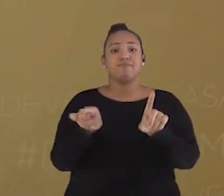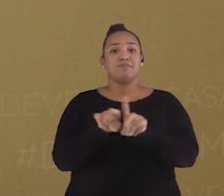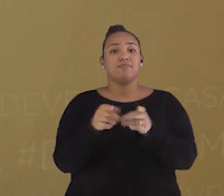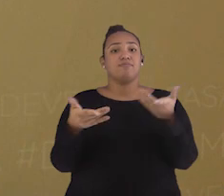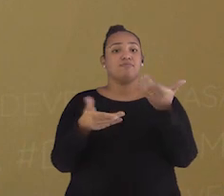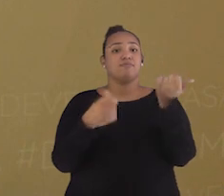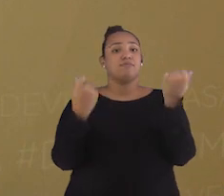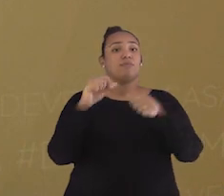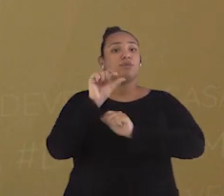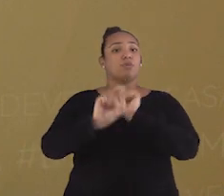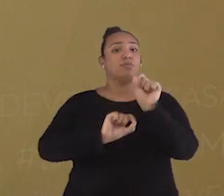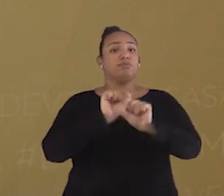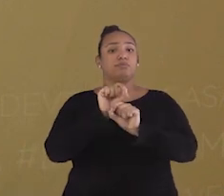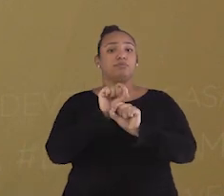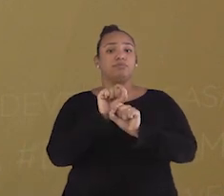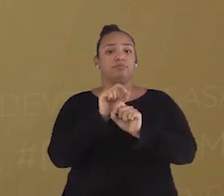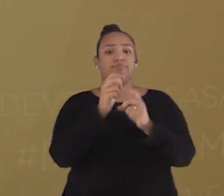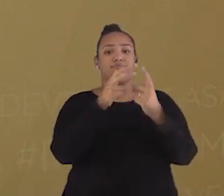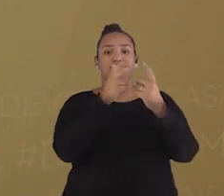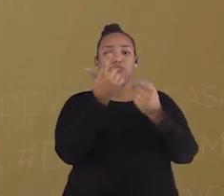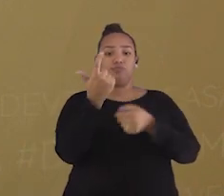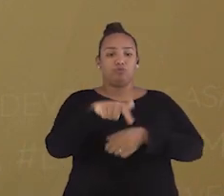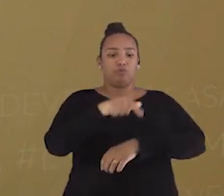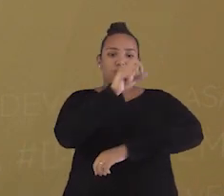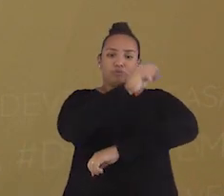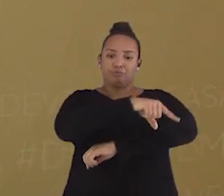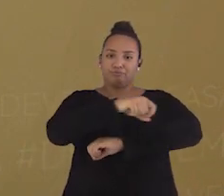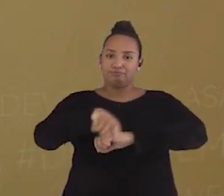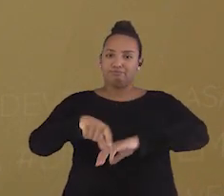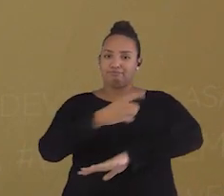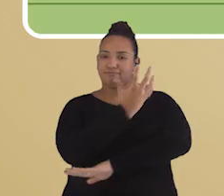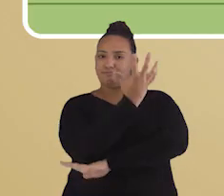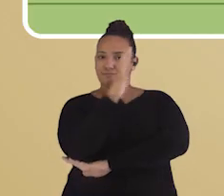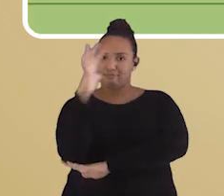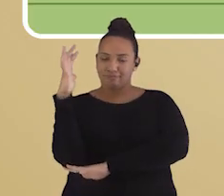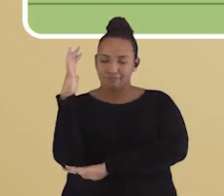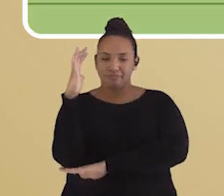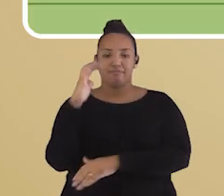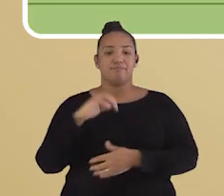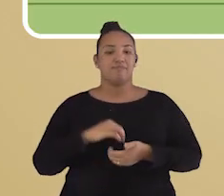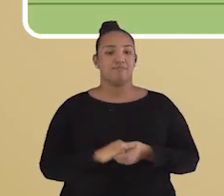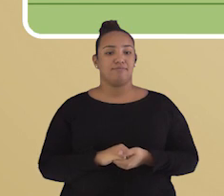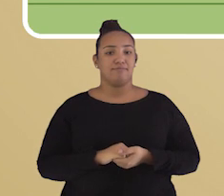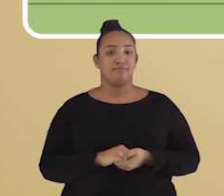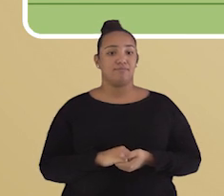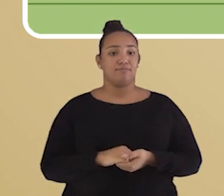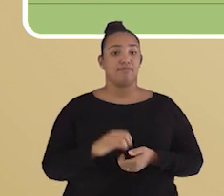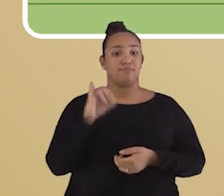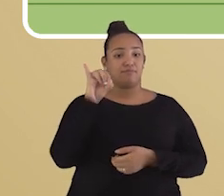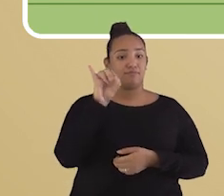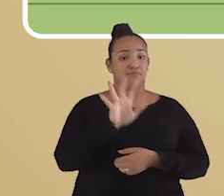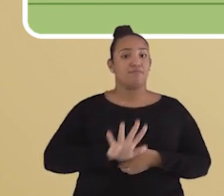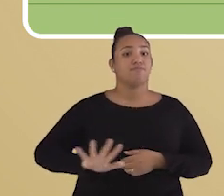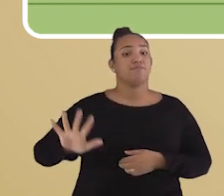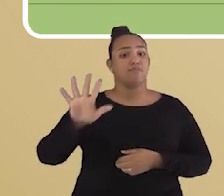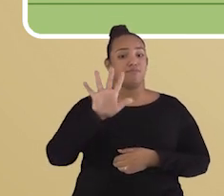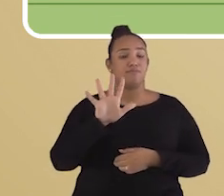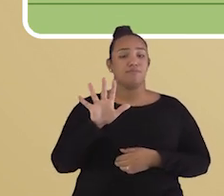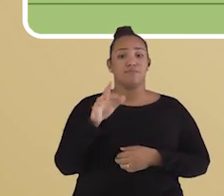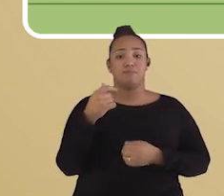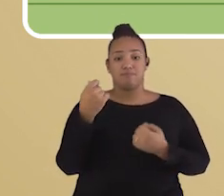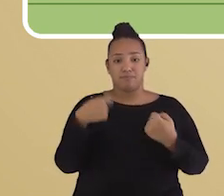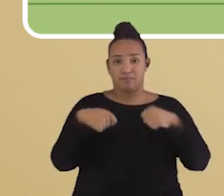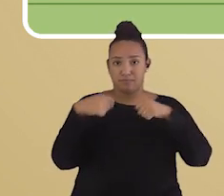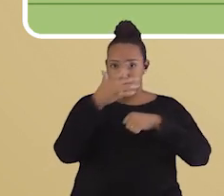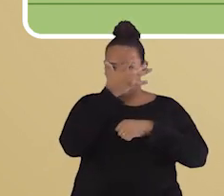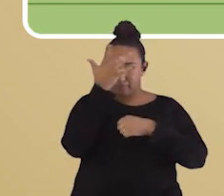para o reflorestamento, na plantação de árvores no local. As paisagens, elas são definidas por quem